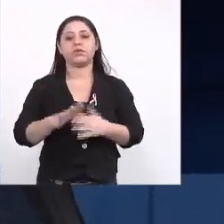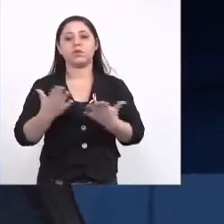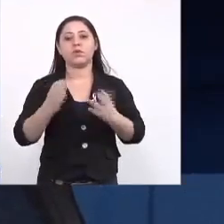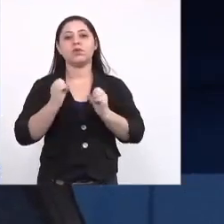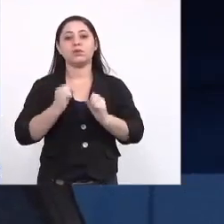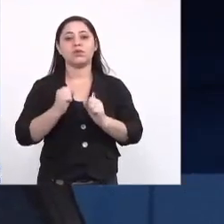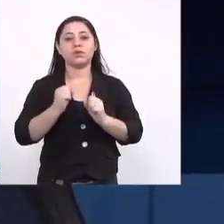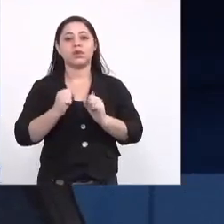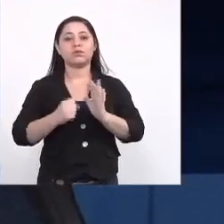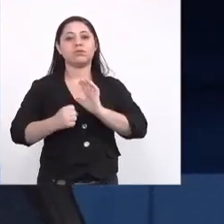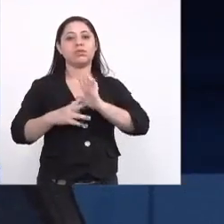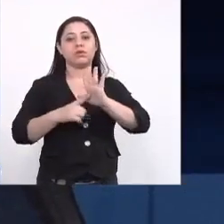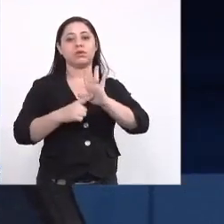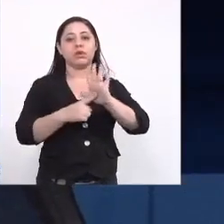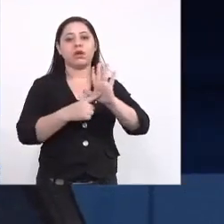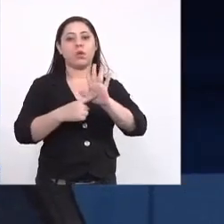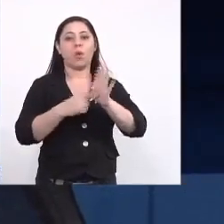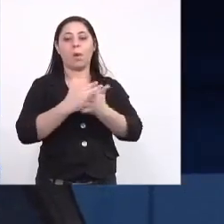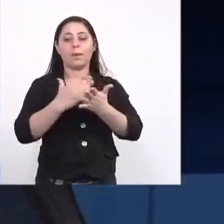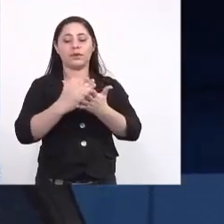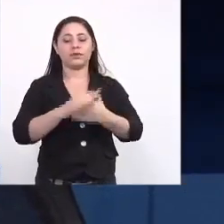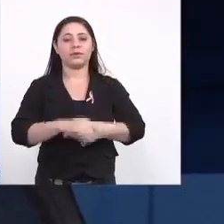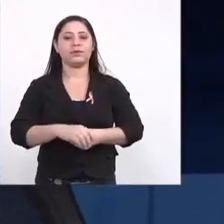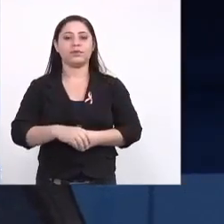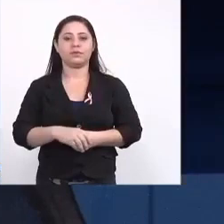puder colocar a projeção para mim, eu começo.